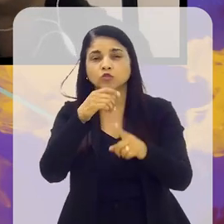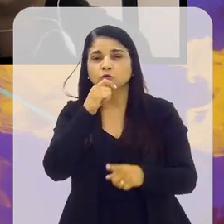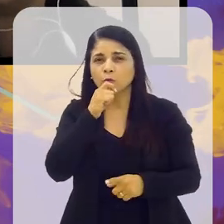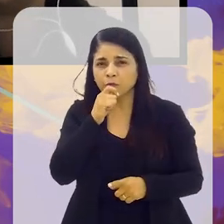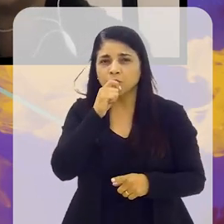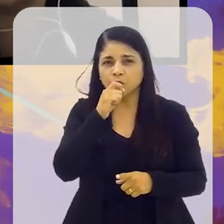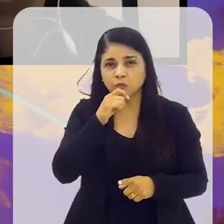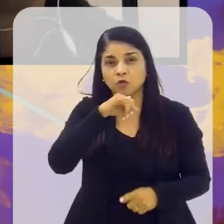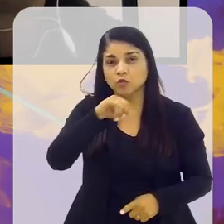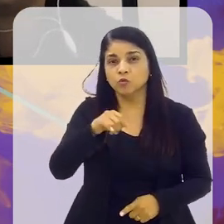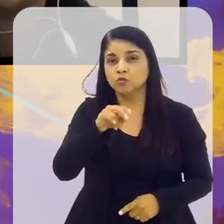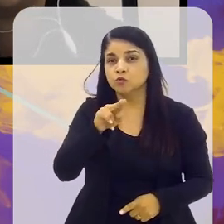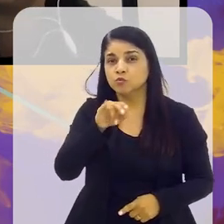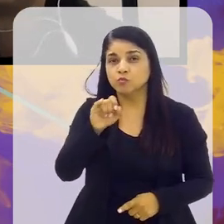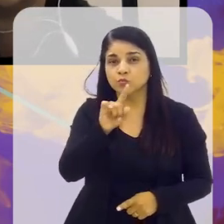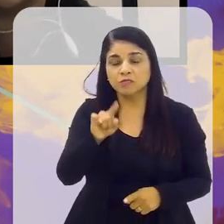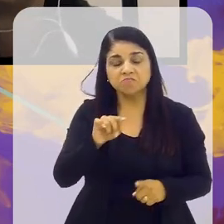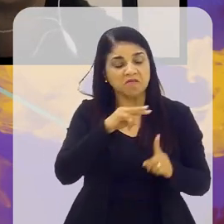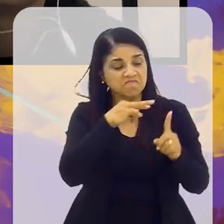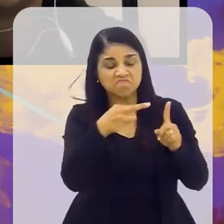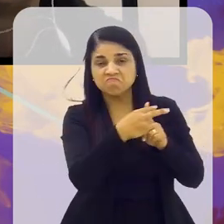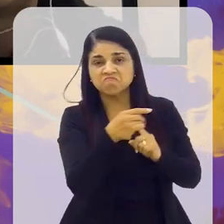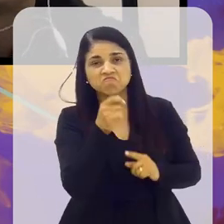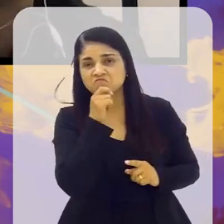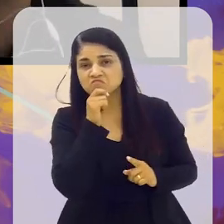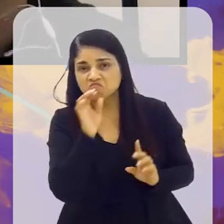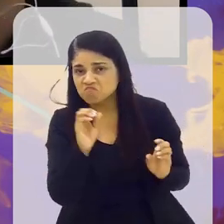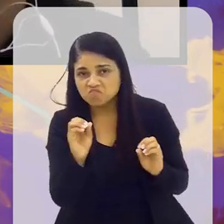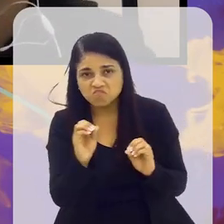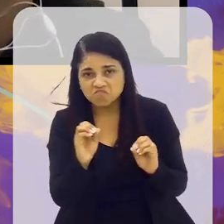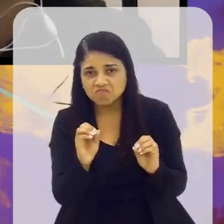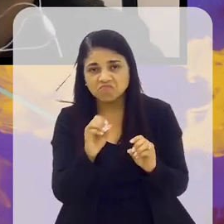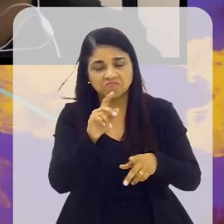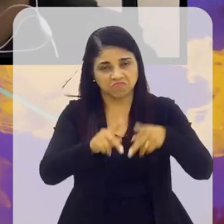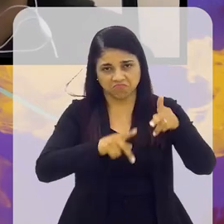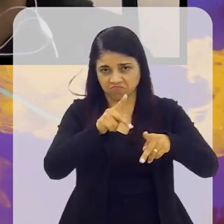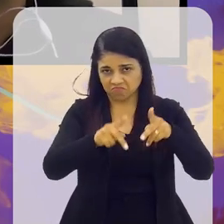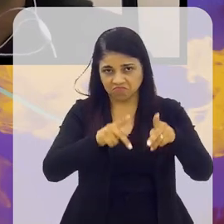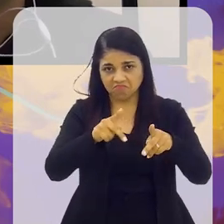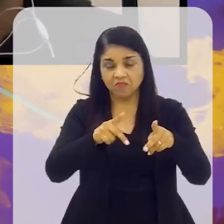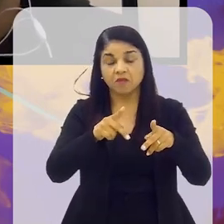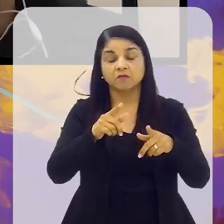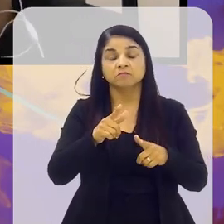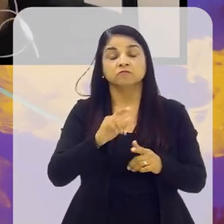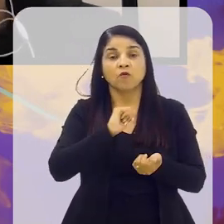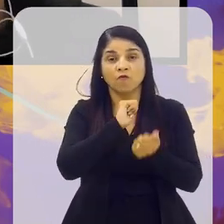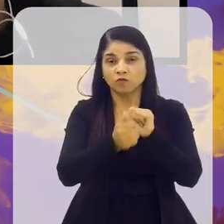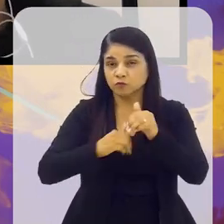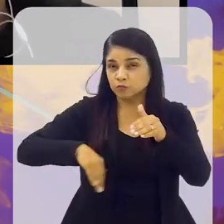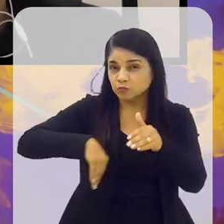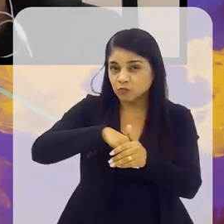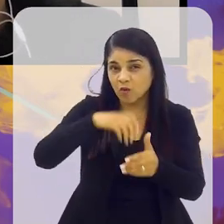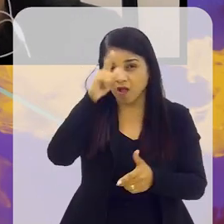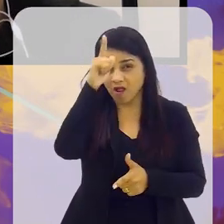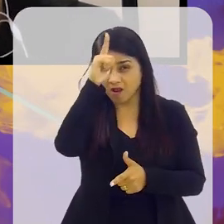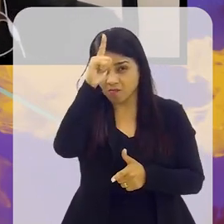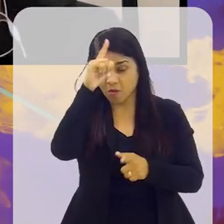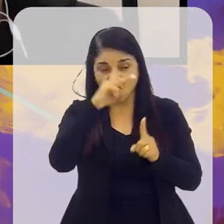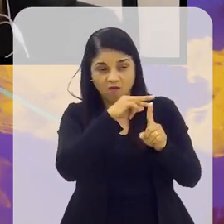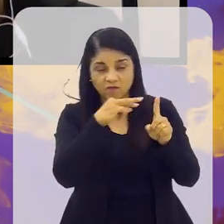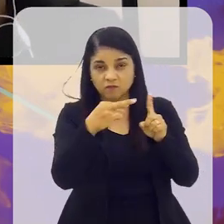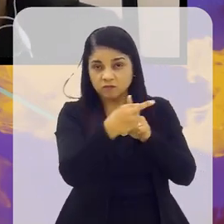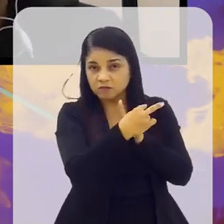grande visibilidade pública. No futebol alemão, a visibilidade pública em relação